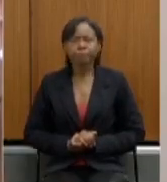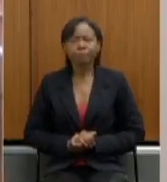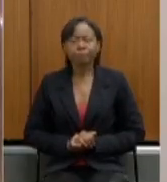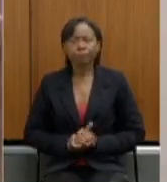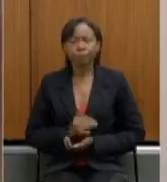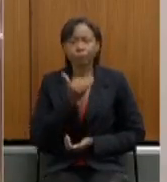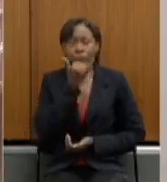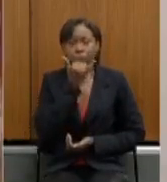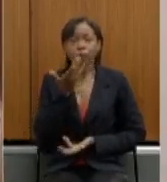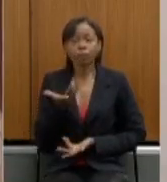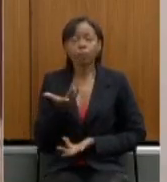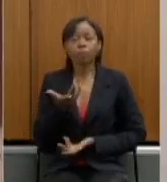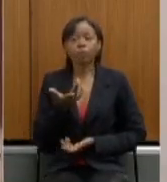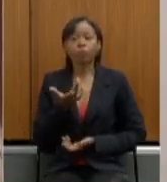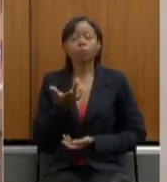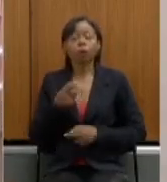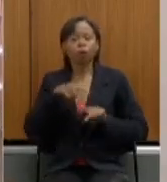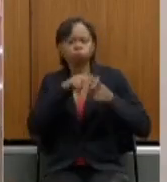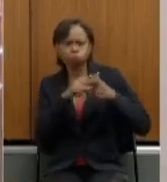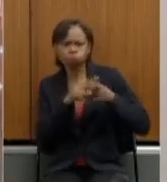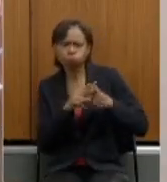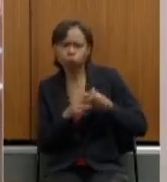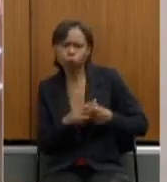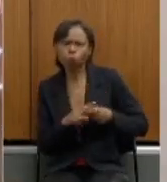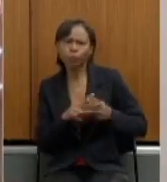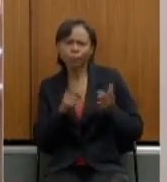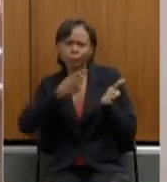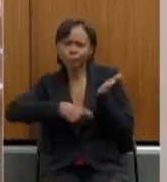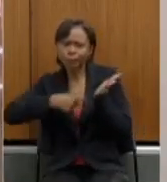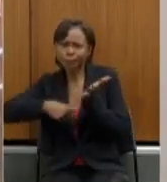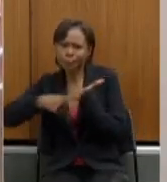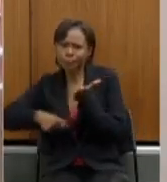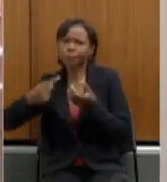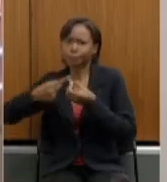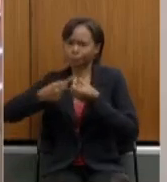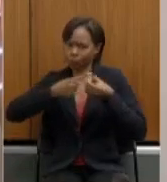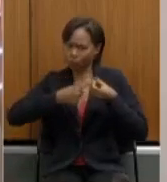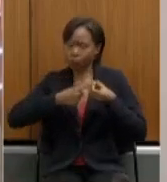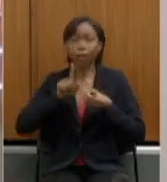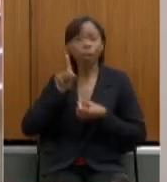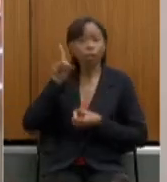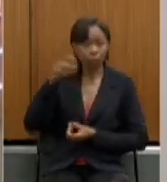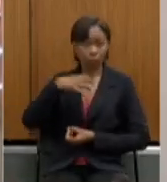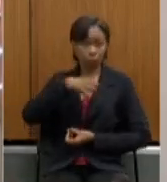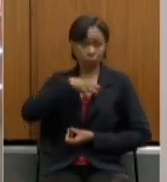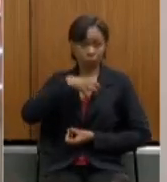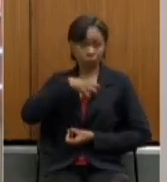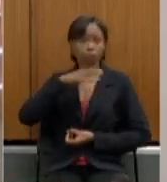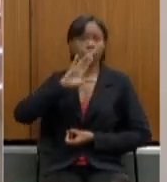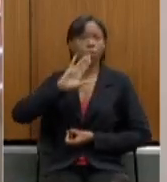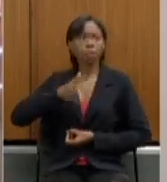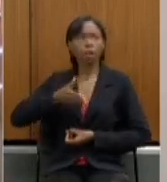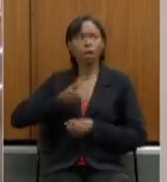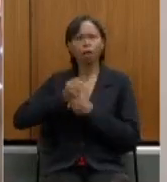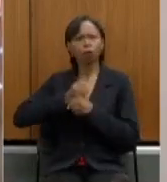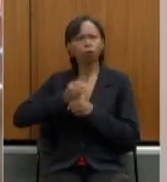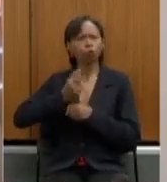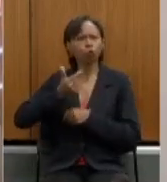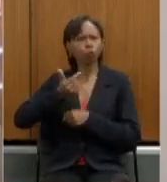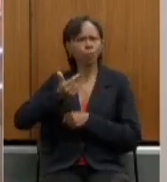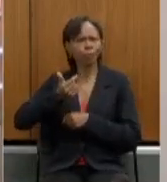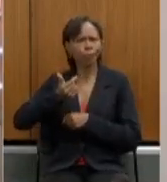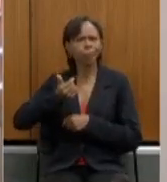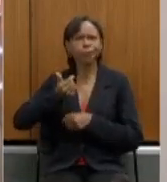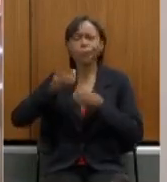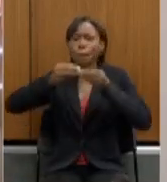com o ajuste fiscal dos seus municípios na Bahia nós tivemos em 12 anos o rombo da